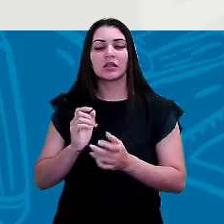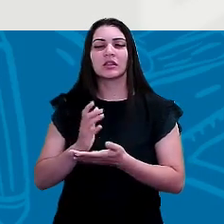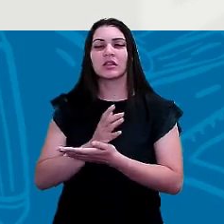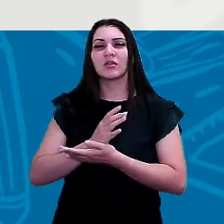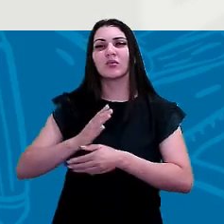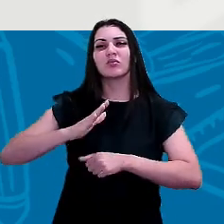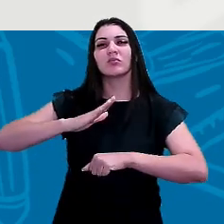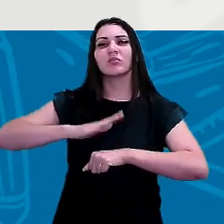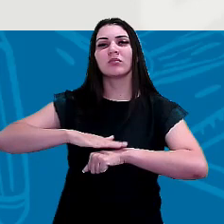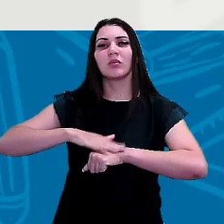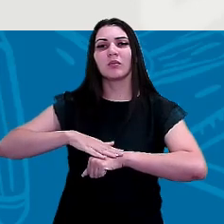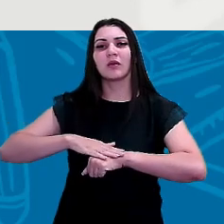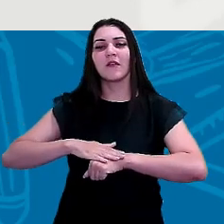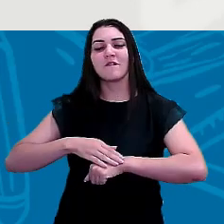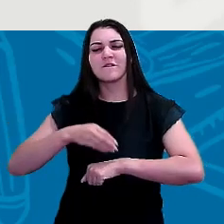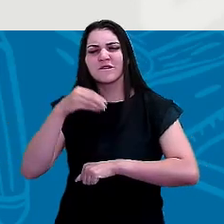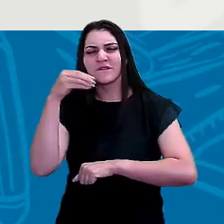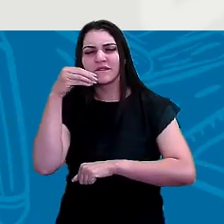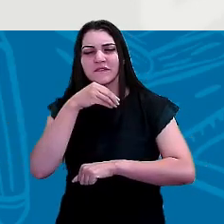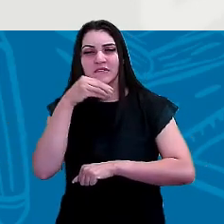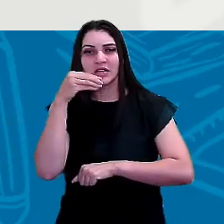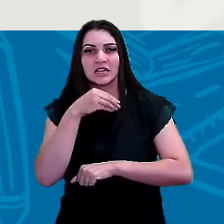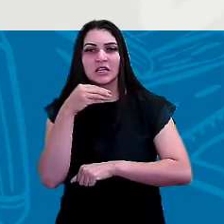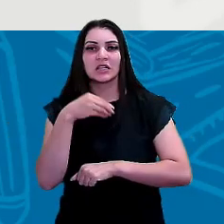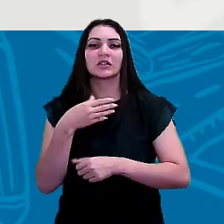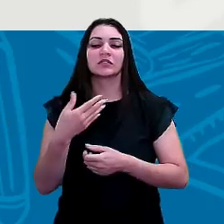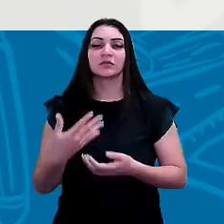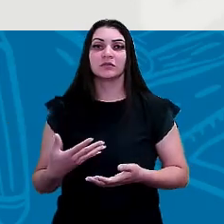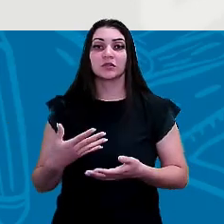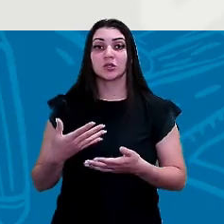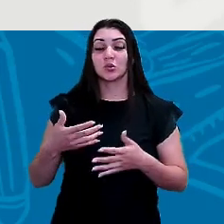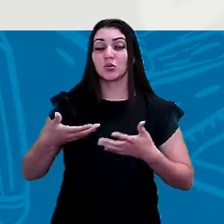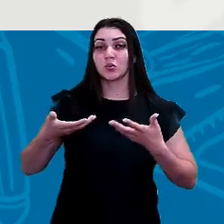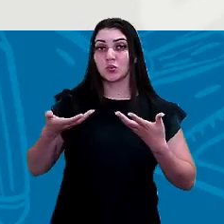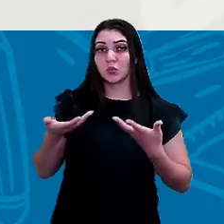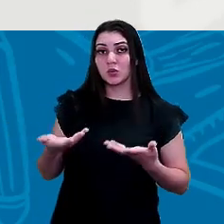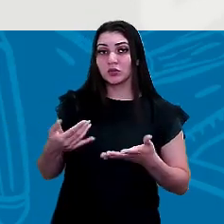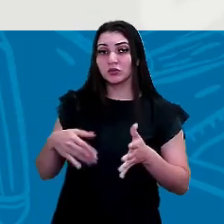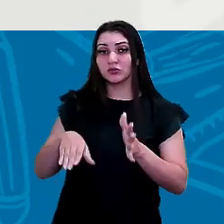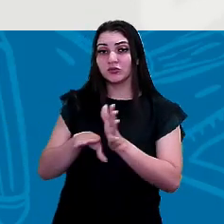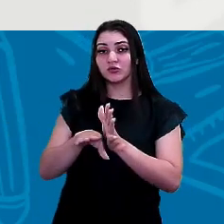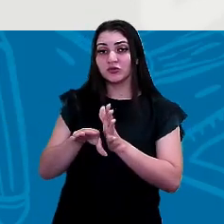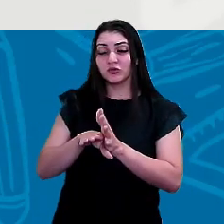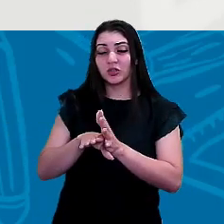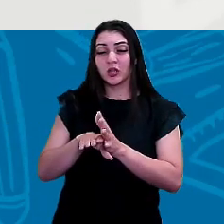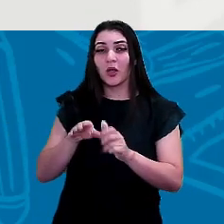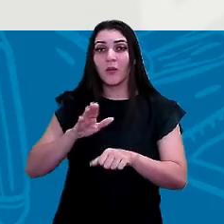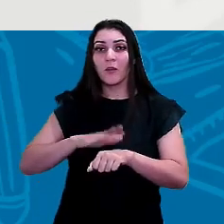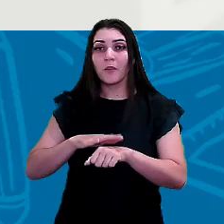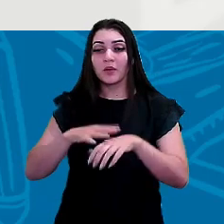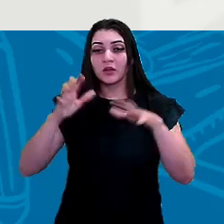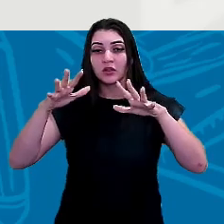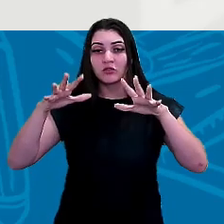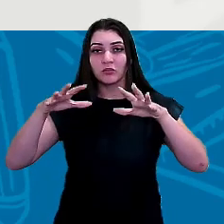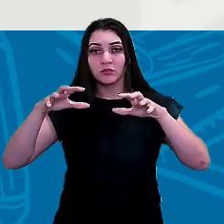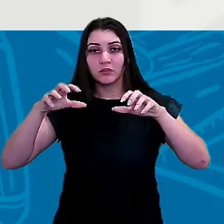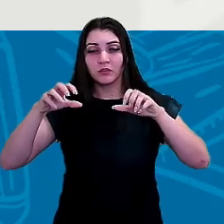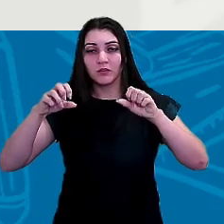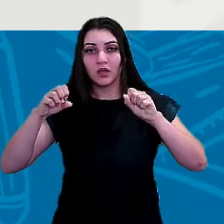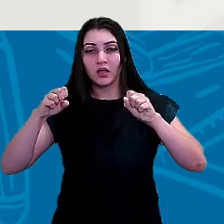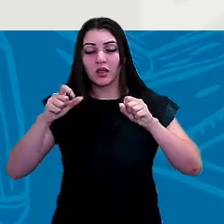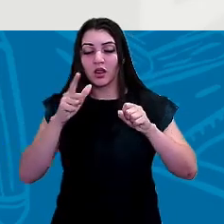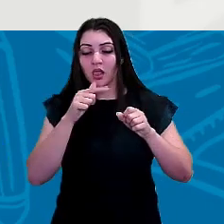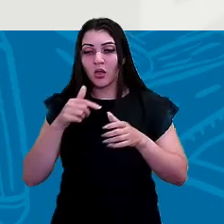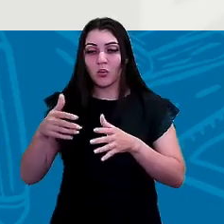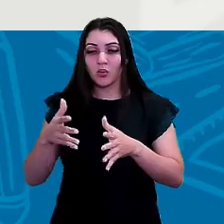tão fracos né? tá assim dizendo que quando chega a época da estiagem então eles praticamente secam né?